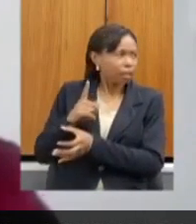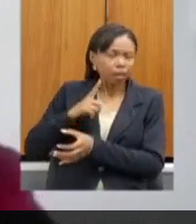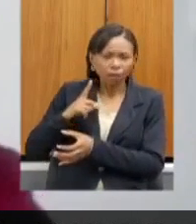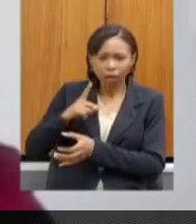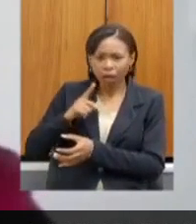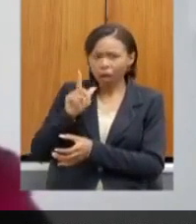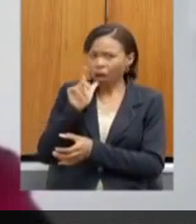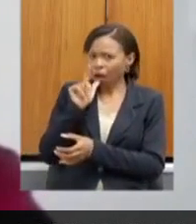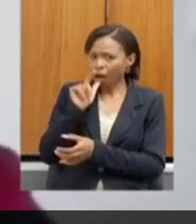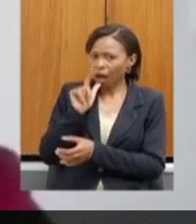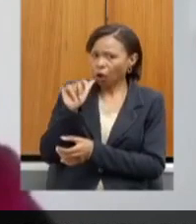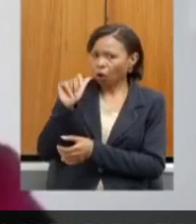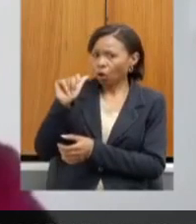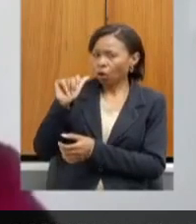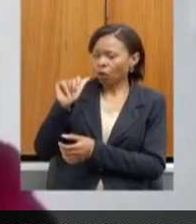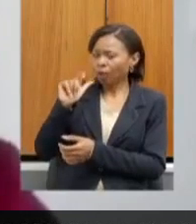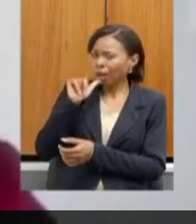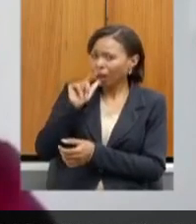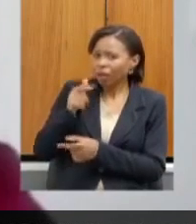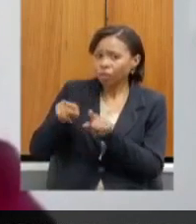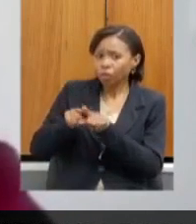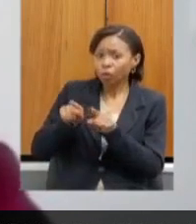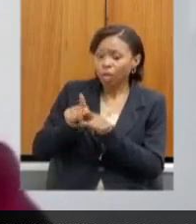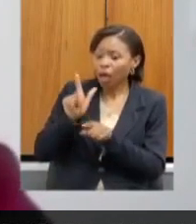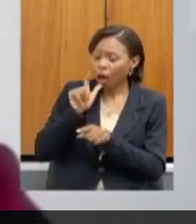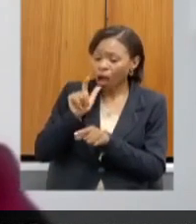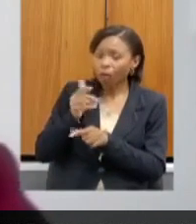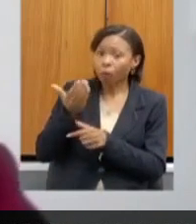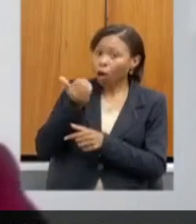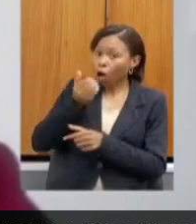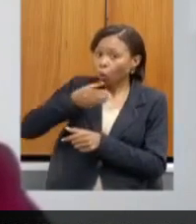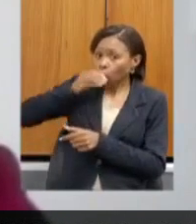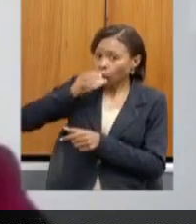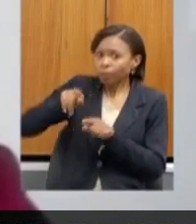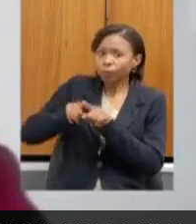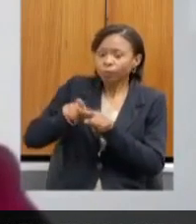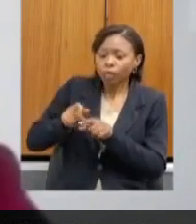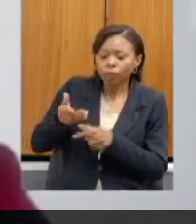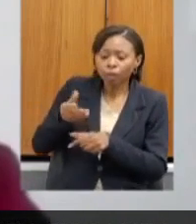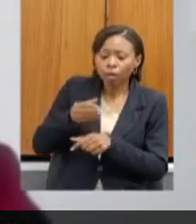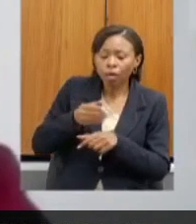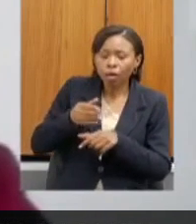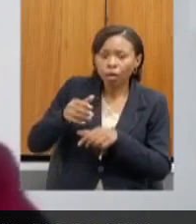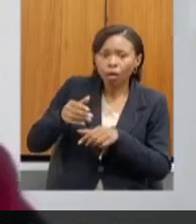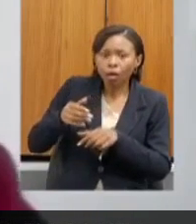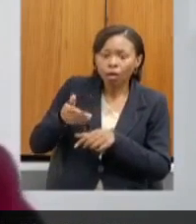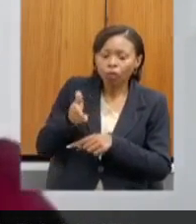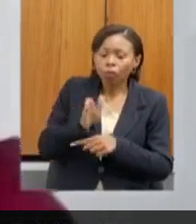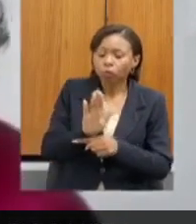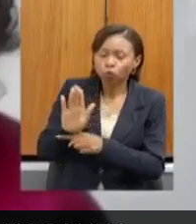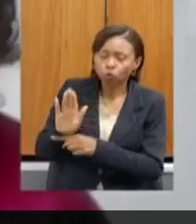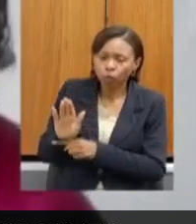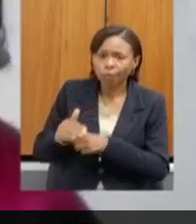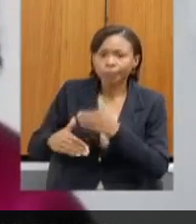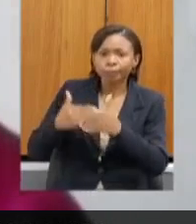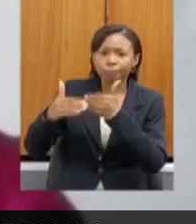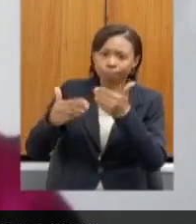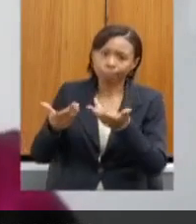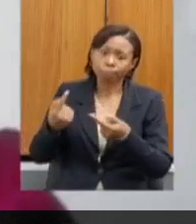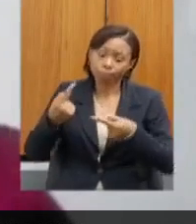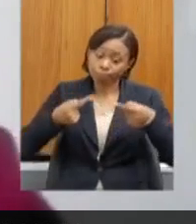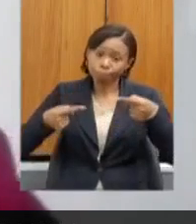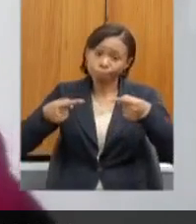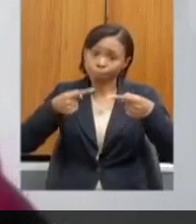alimento, é um fator fundamental para o desenvolvimento. É lógico que a gente vem acompanhando as políticas ambientais do Estado.